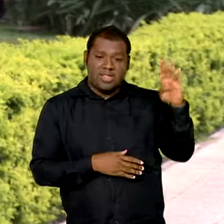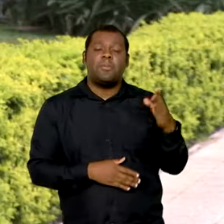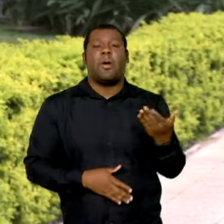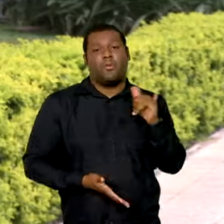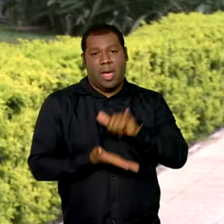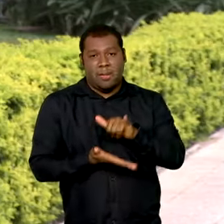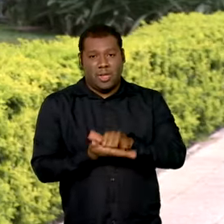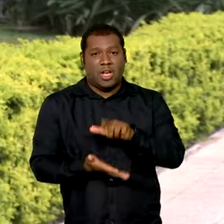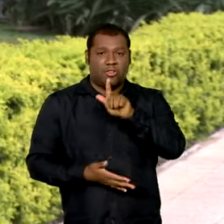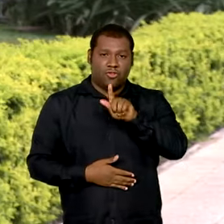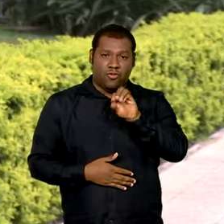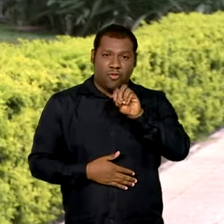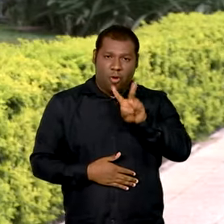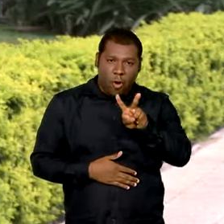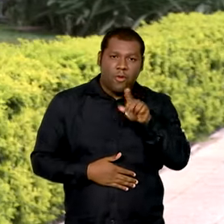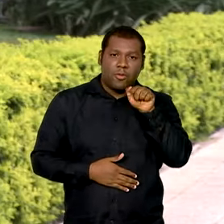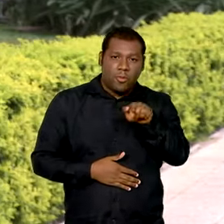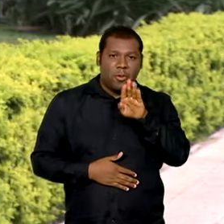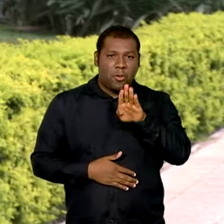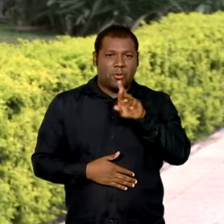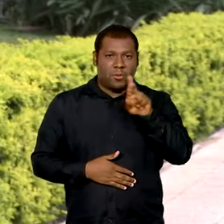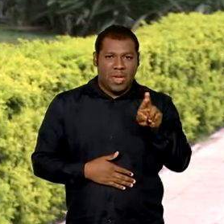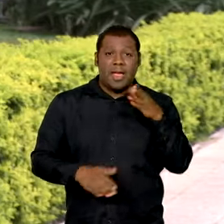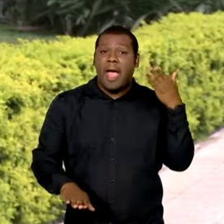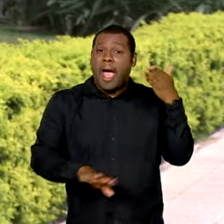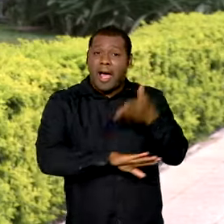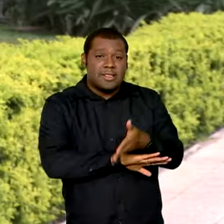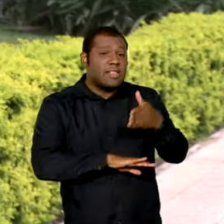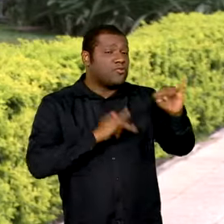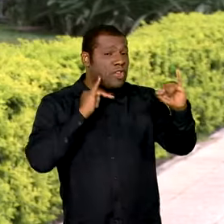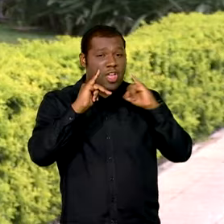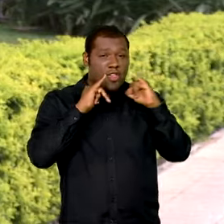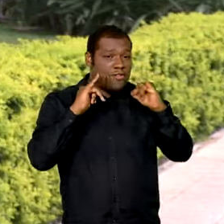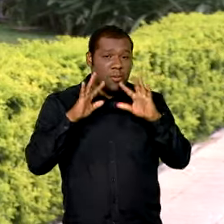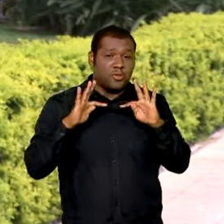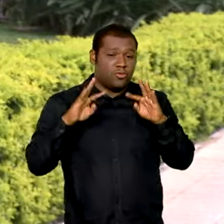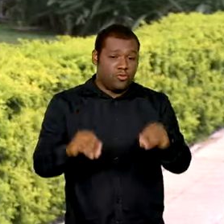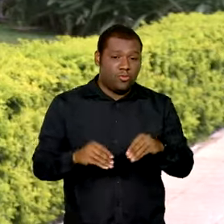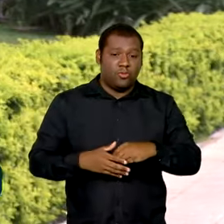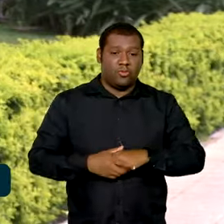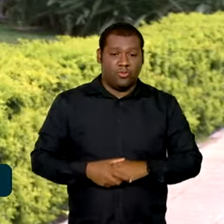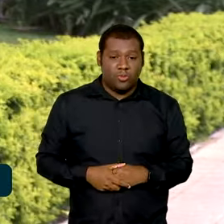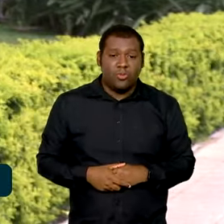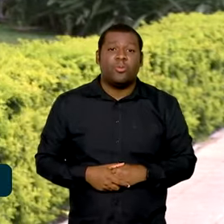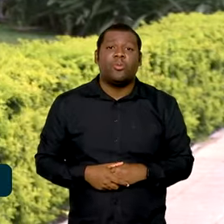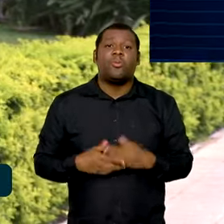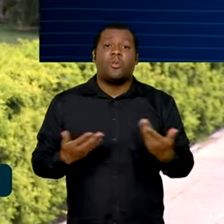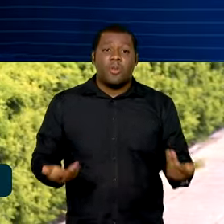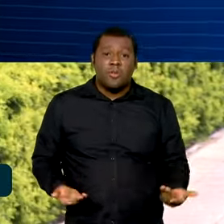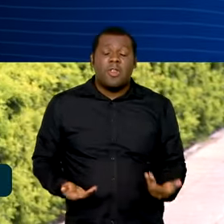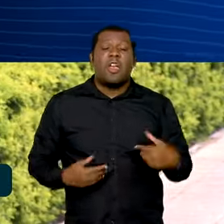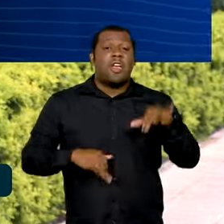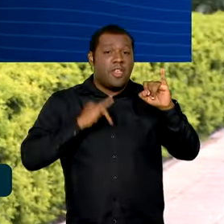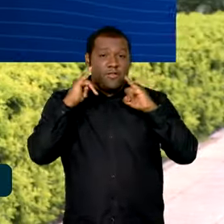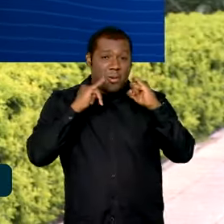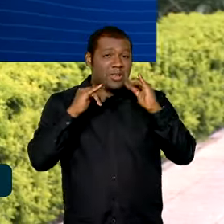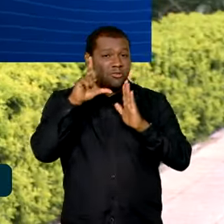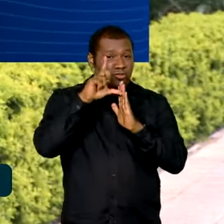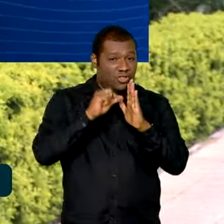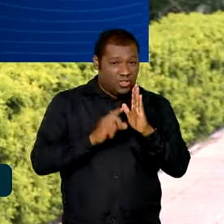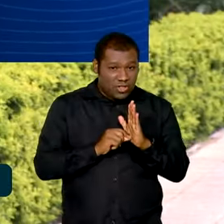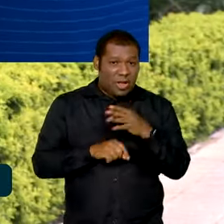.br, além de permitir acesso a todos os mais de 4.200 serviços digitais e